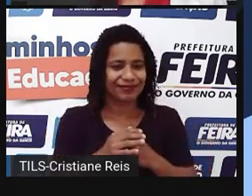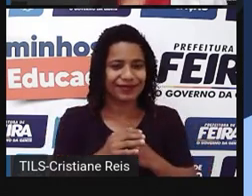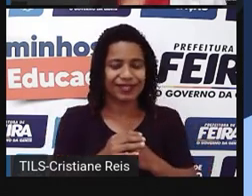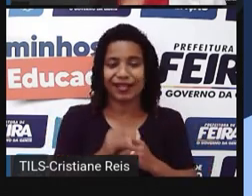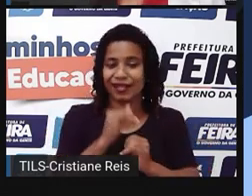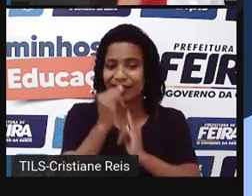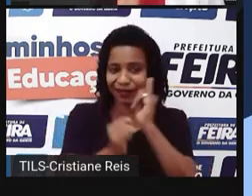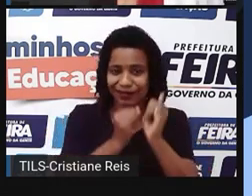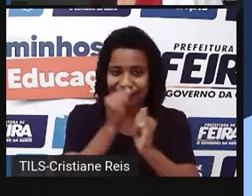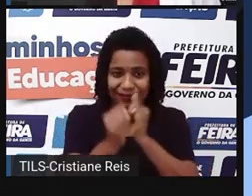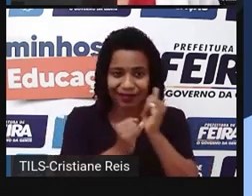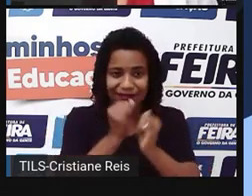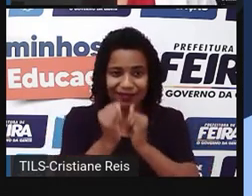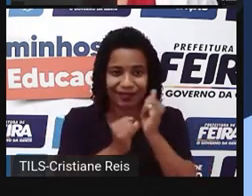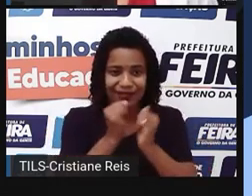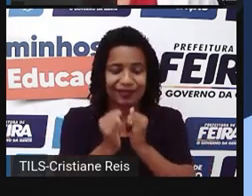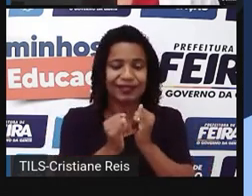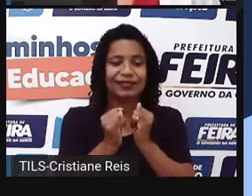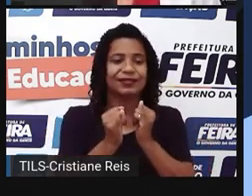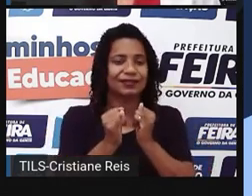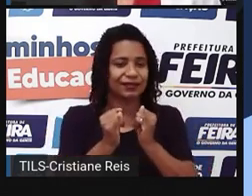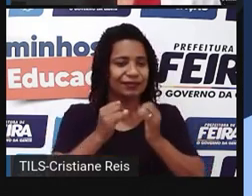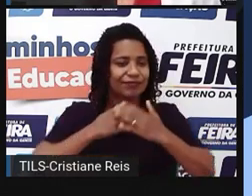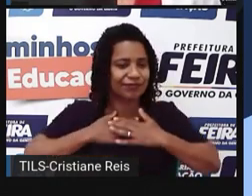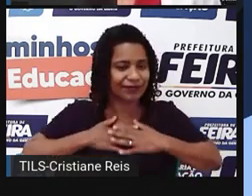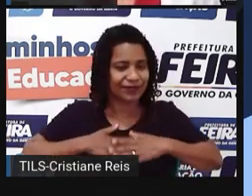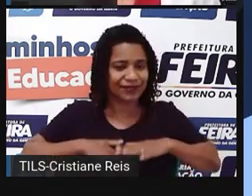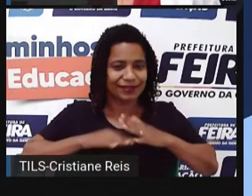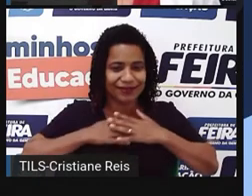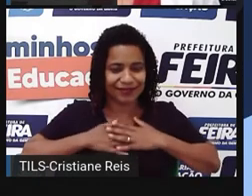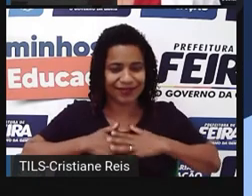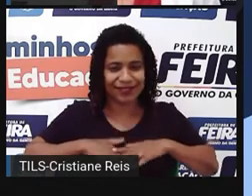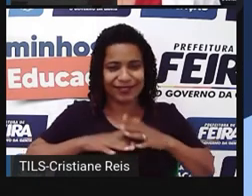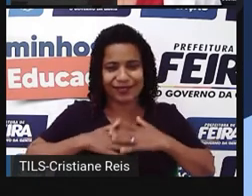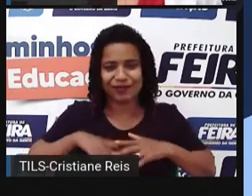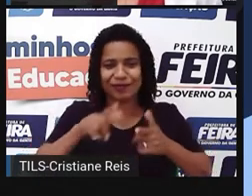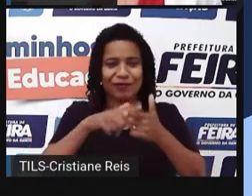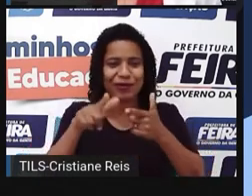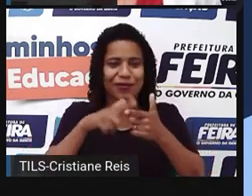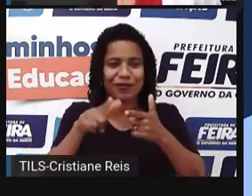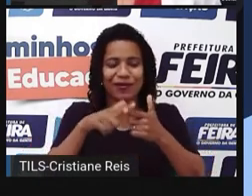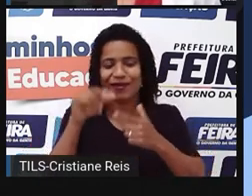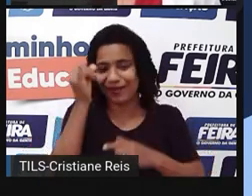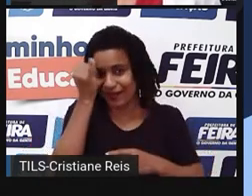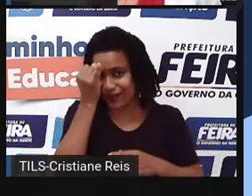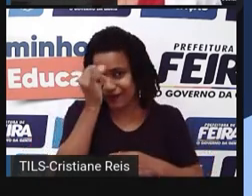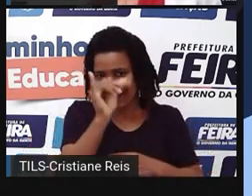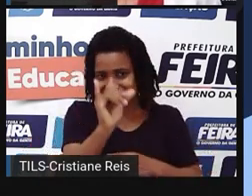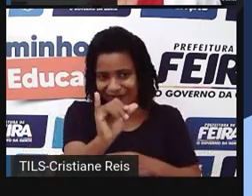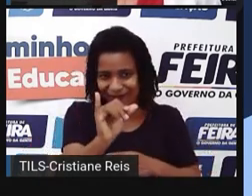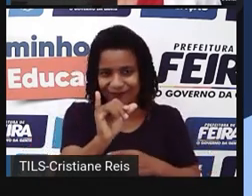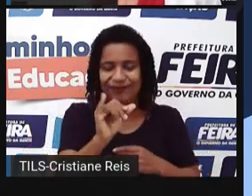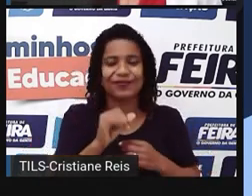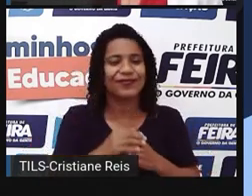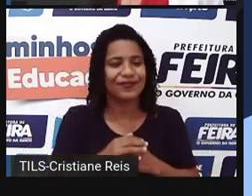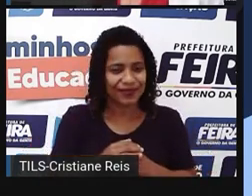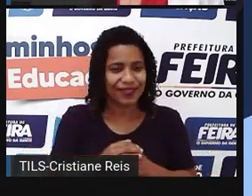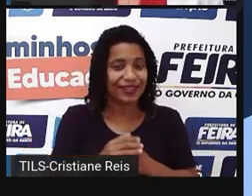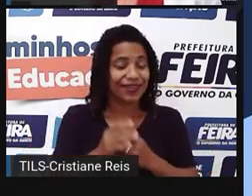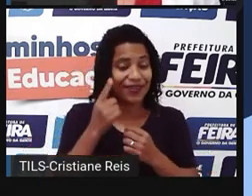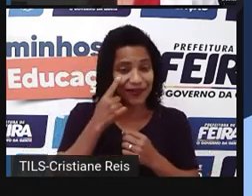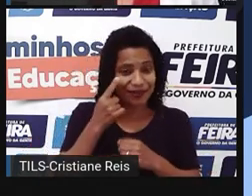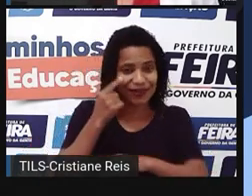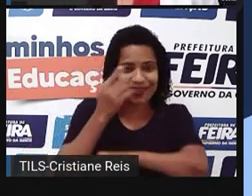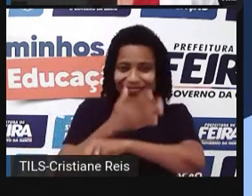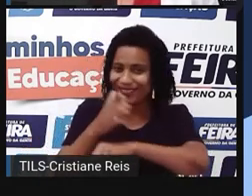mundo da internet sem danos. Ok? Let's practice. You can do it. Então, vamos praticar